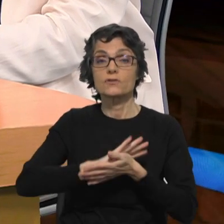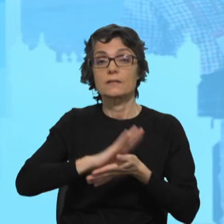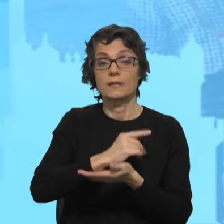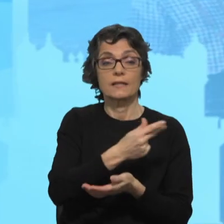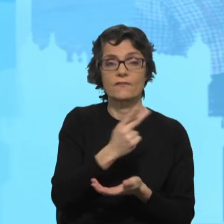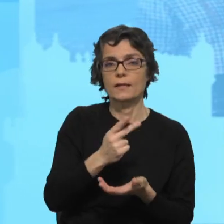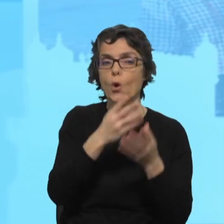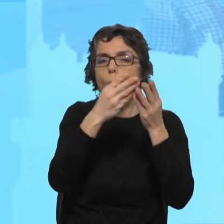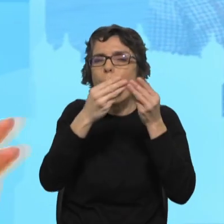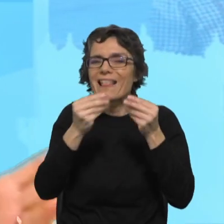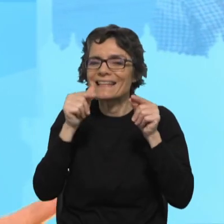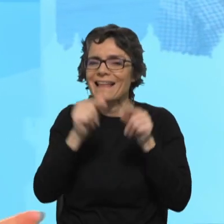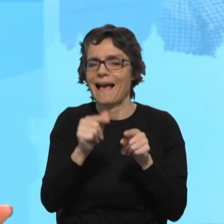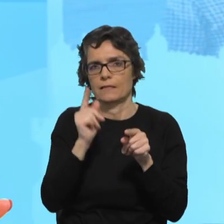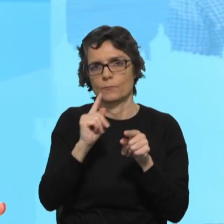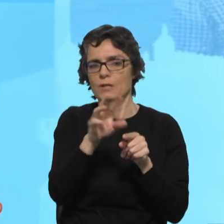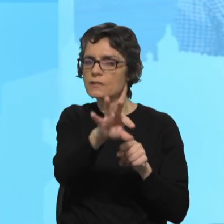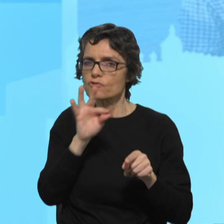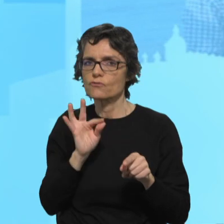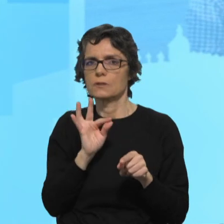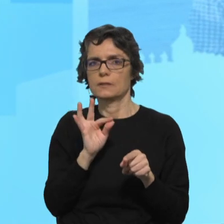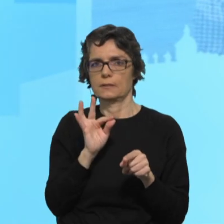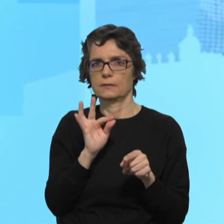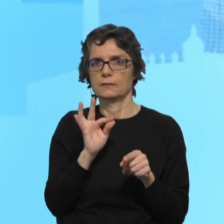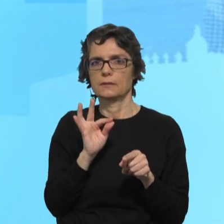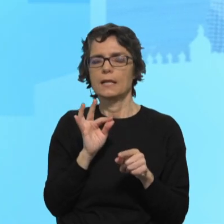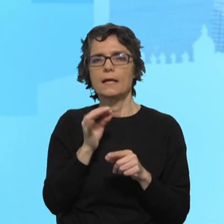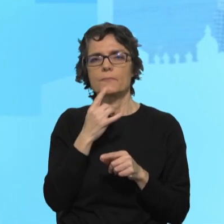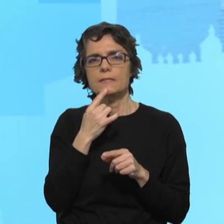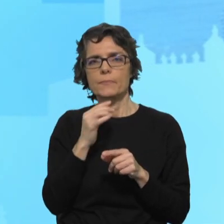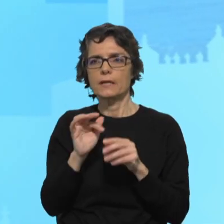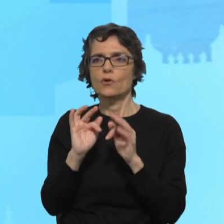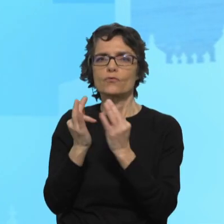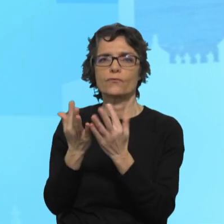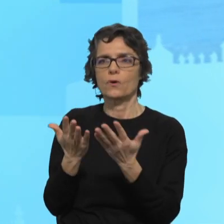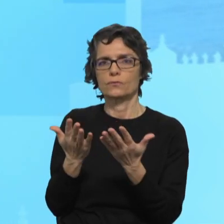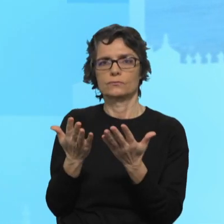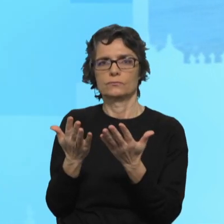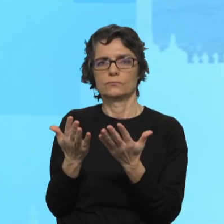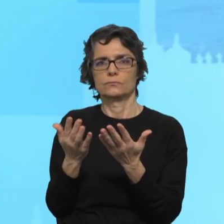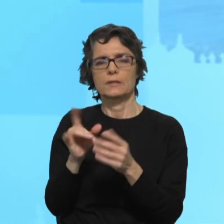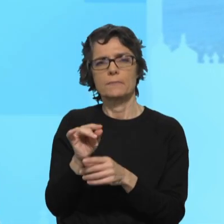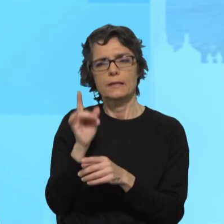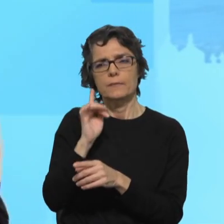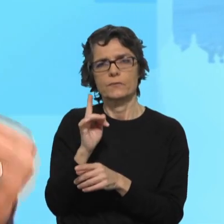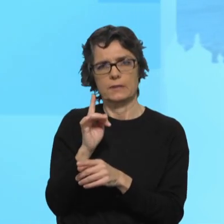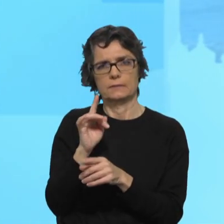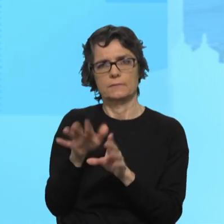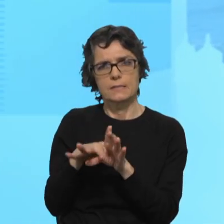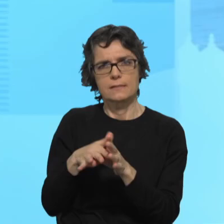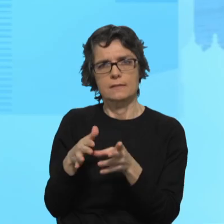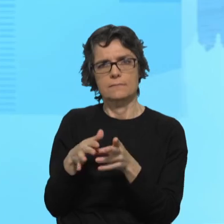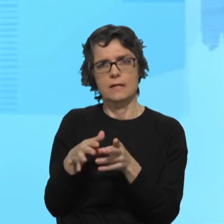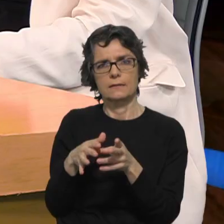escolhermos fóruns onde nos façamos ouvir e possamos escutar os outros e, portanto, eu acho que, de facto, esta